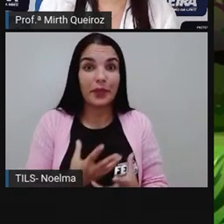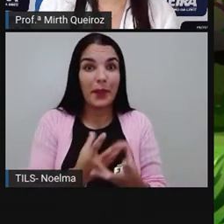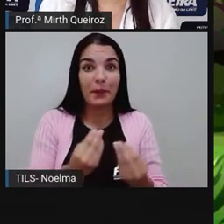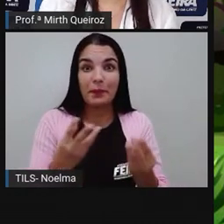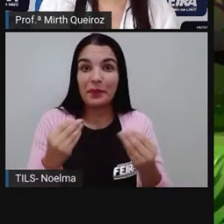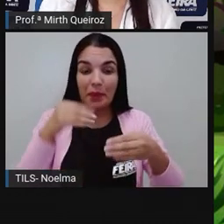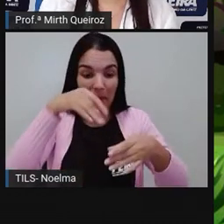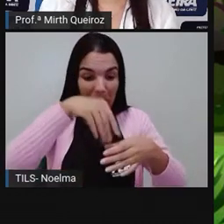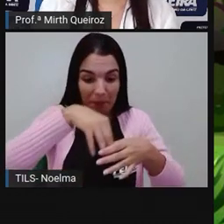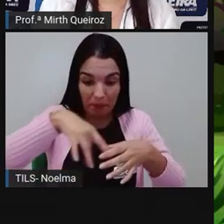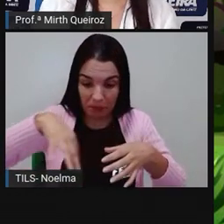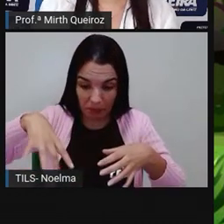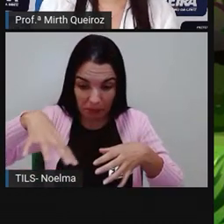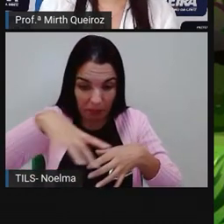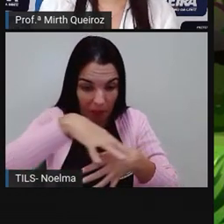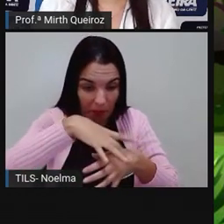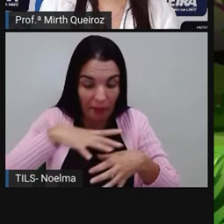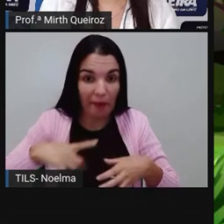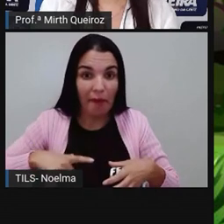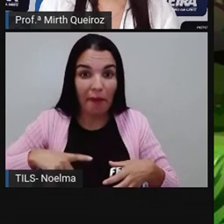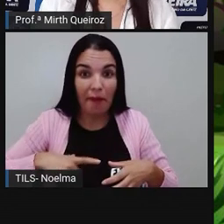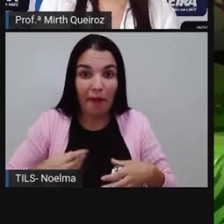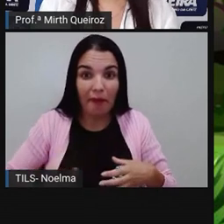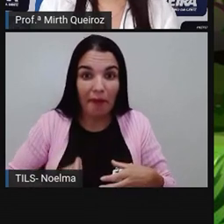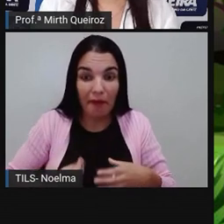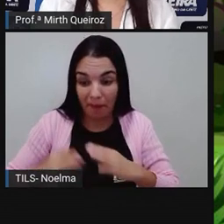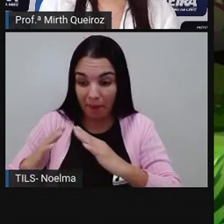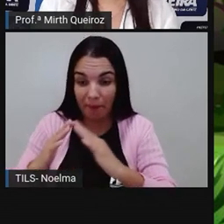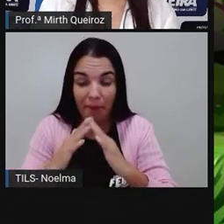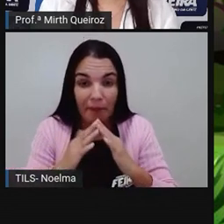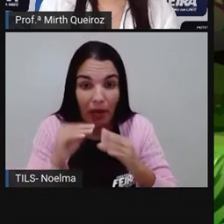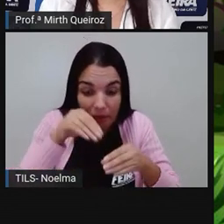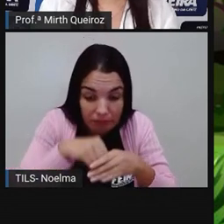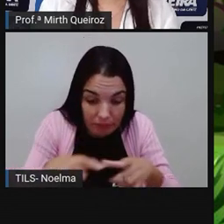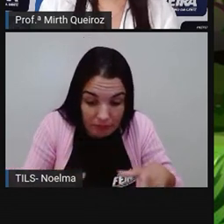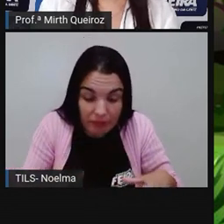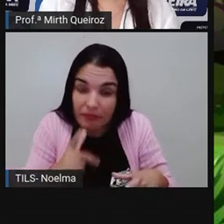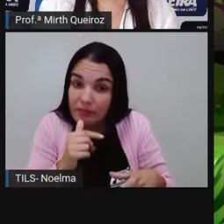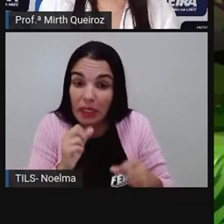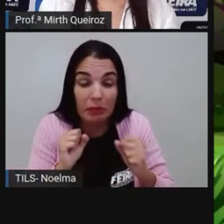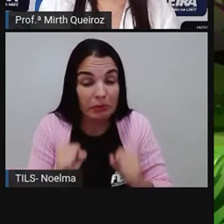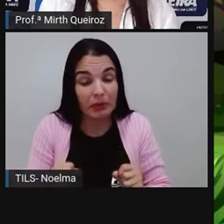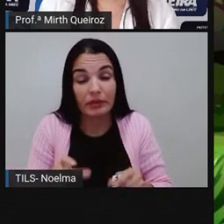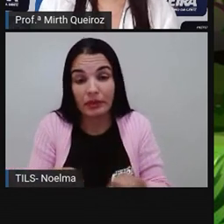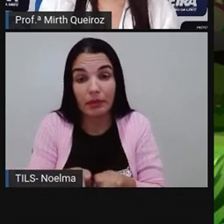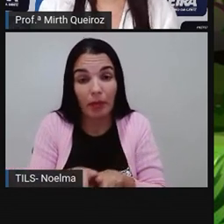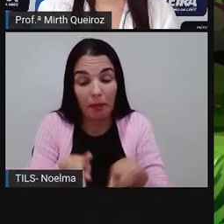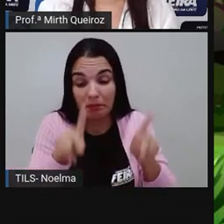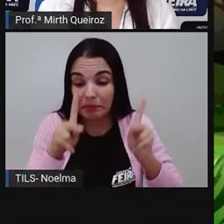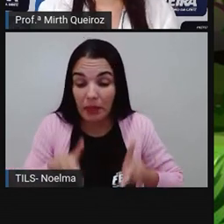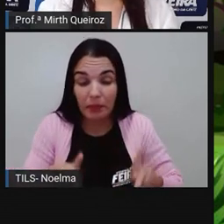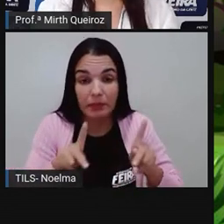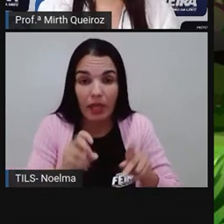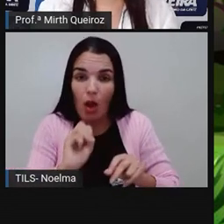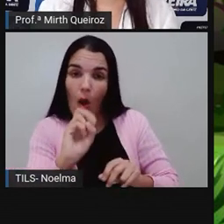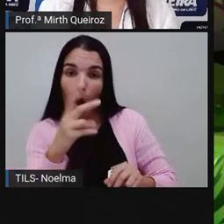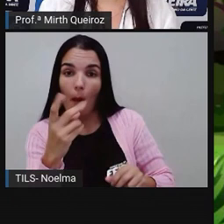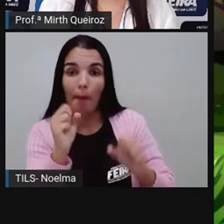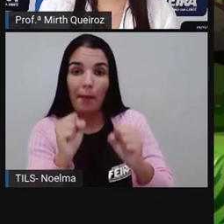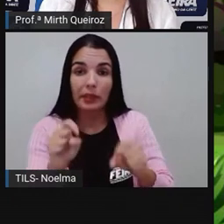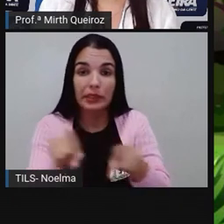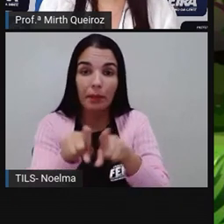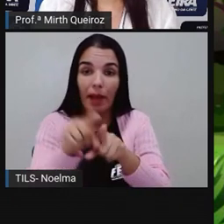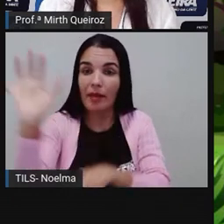vivos, certo? Vivendo ali, habitando aquele local, que pode ser chamado de um ecossistema. Ou a gente pode pegar uma floresta, por exemplo, a